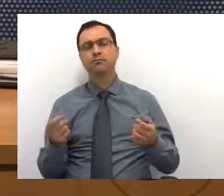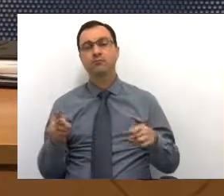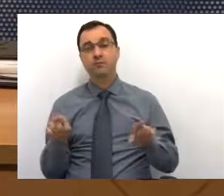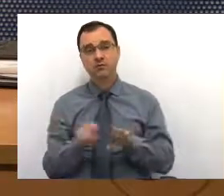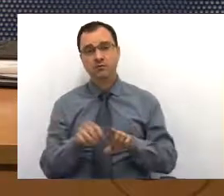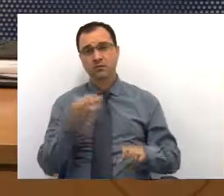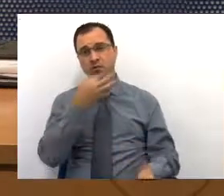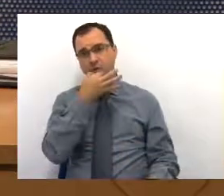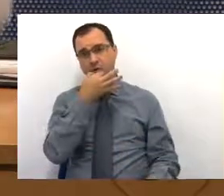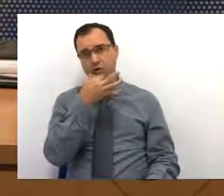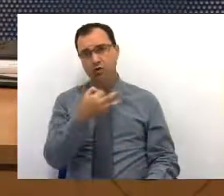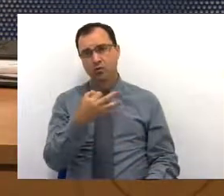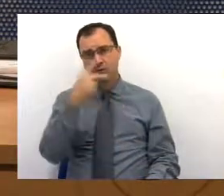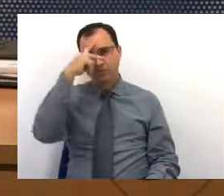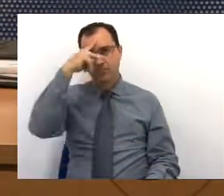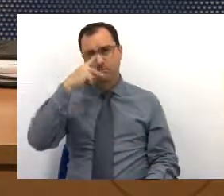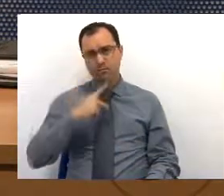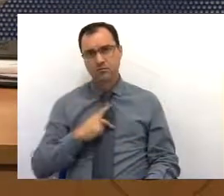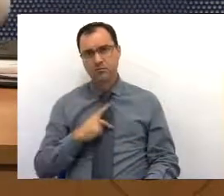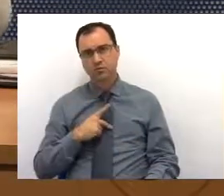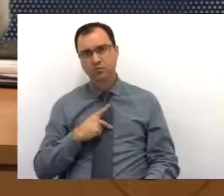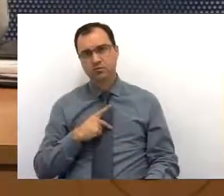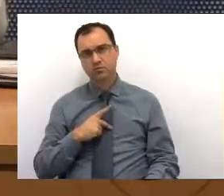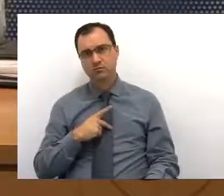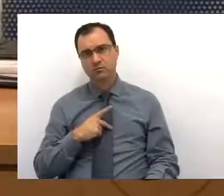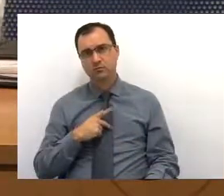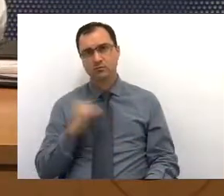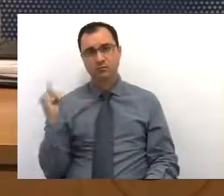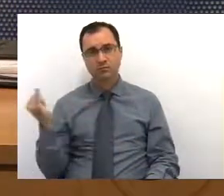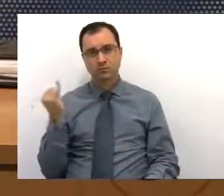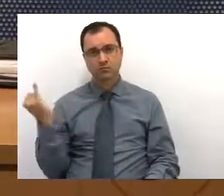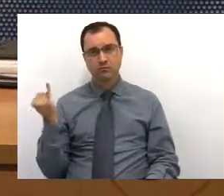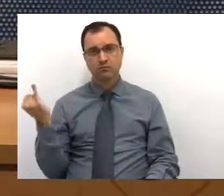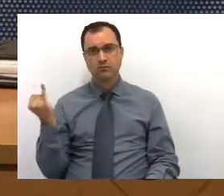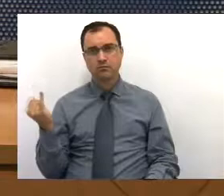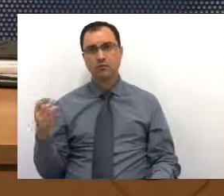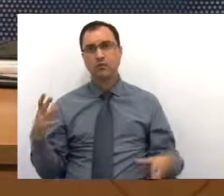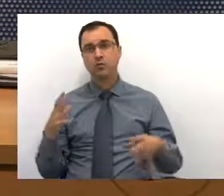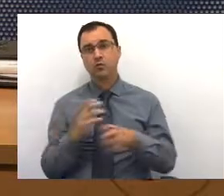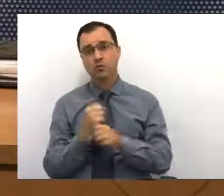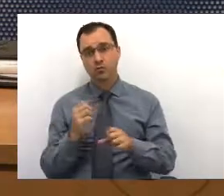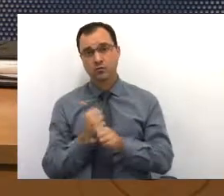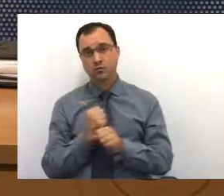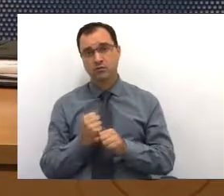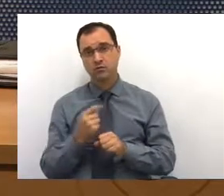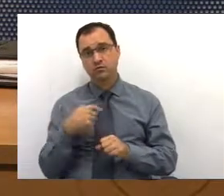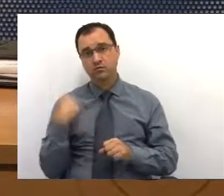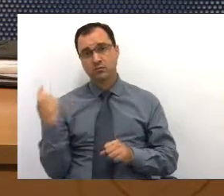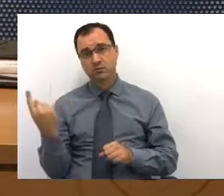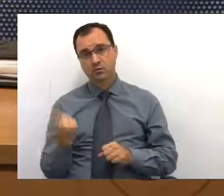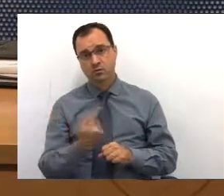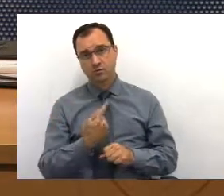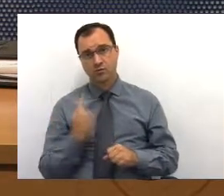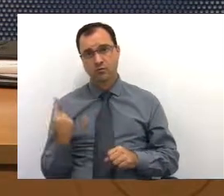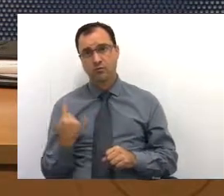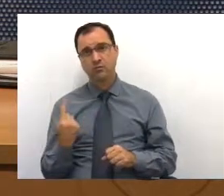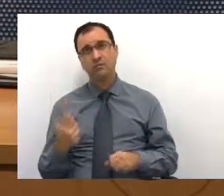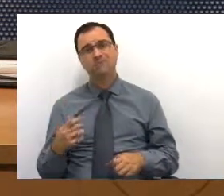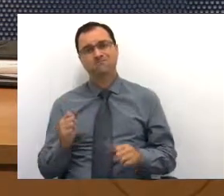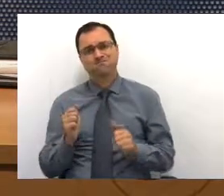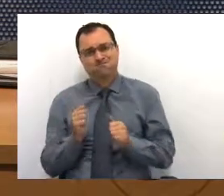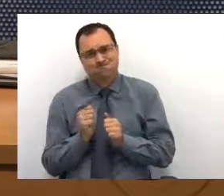importante. O orçamento para nós está